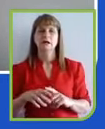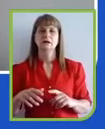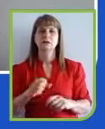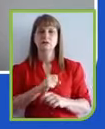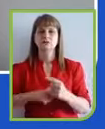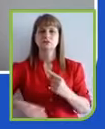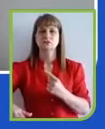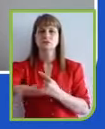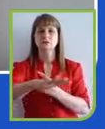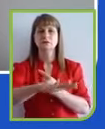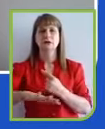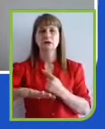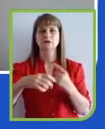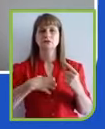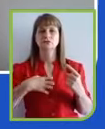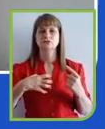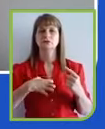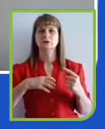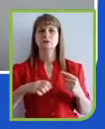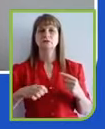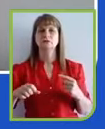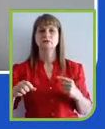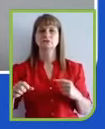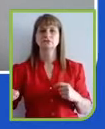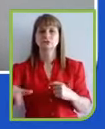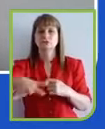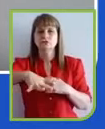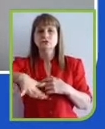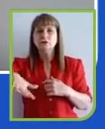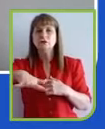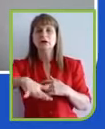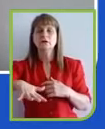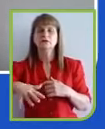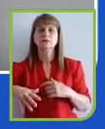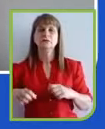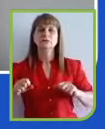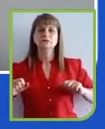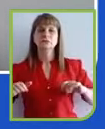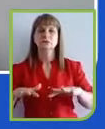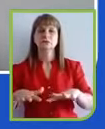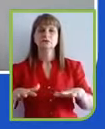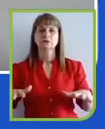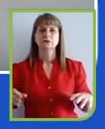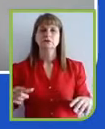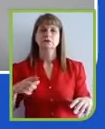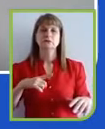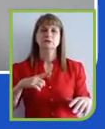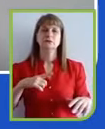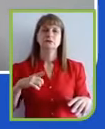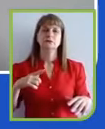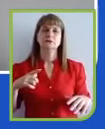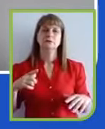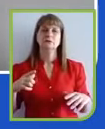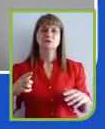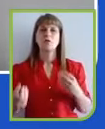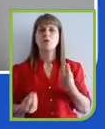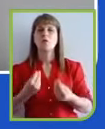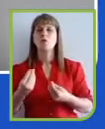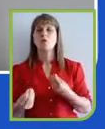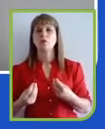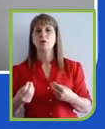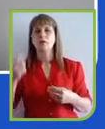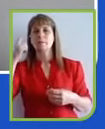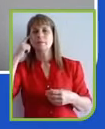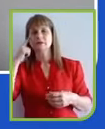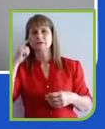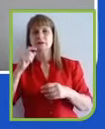fake news entrando nesse contexto. Então, gente tem aquele dilema de como é que você faz transparência, como é que você lida com fake news, como é que você lida